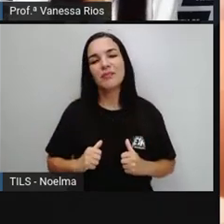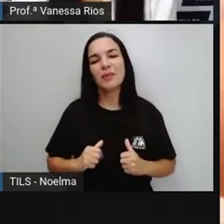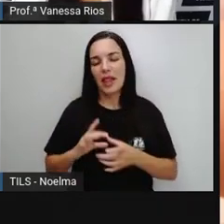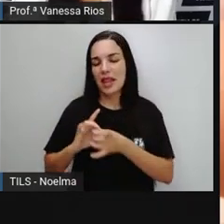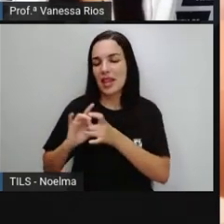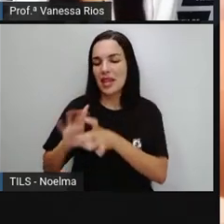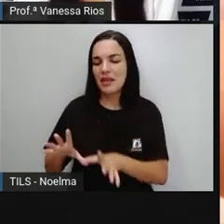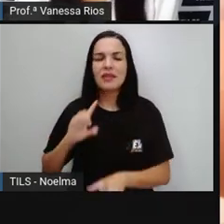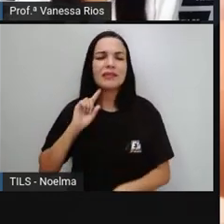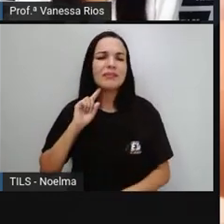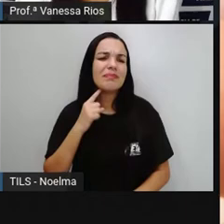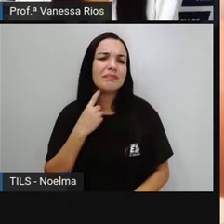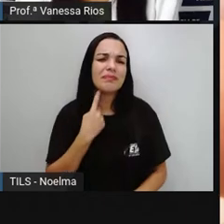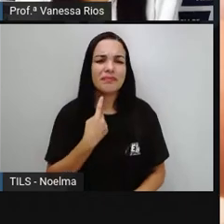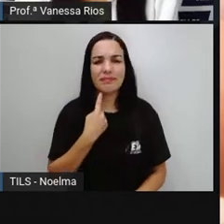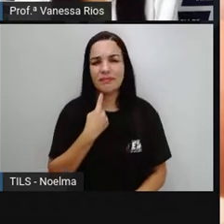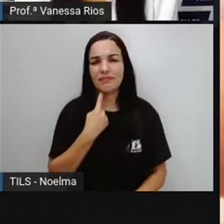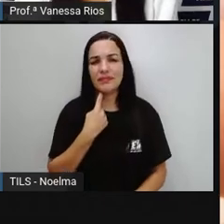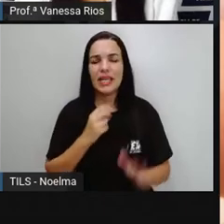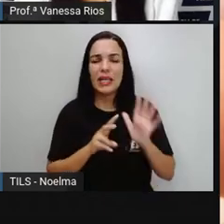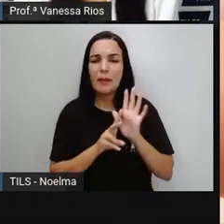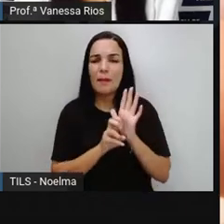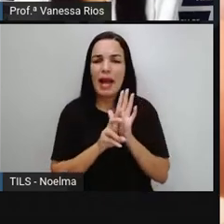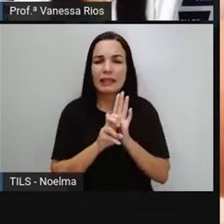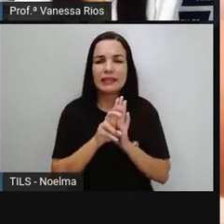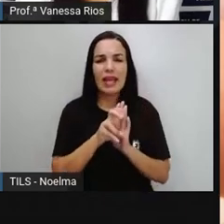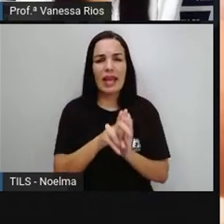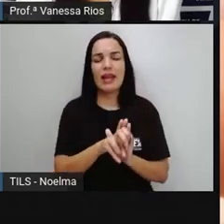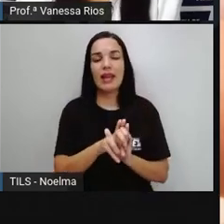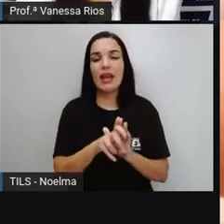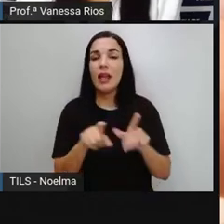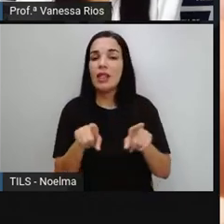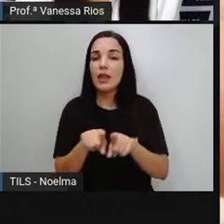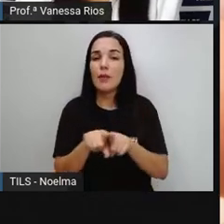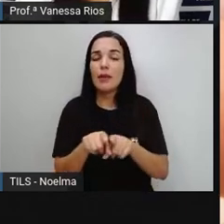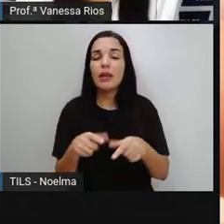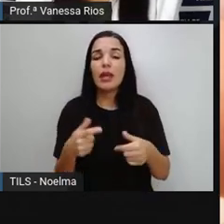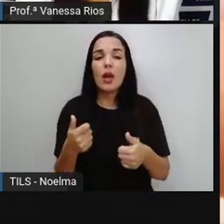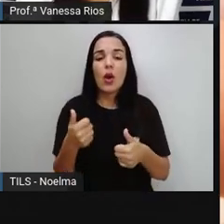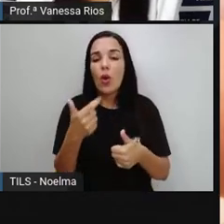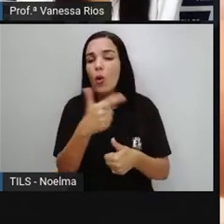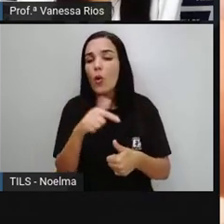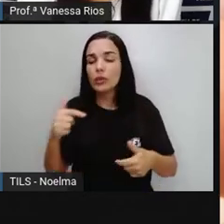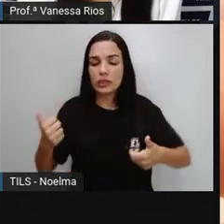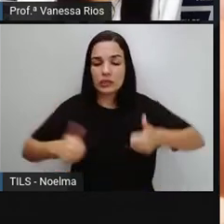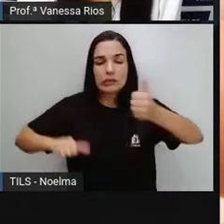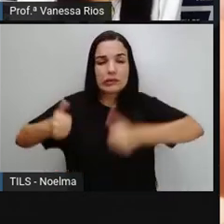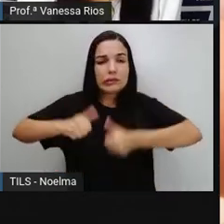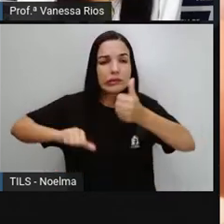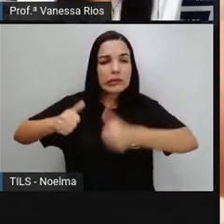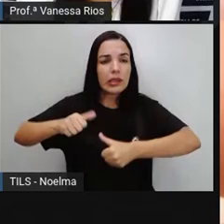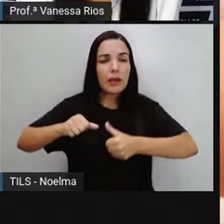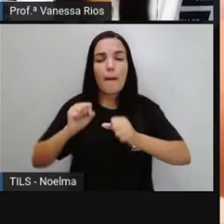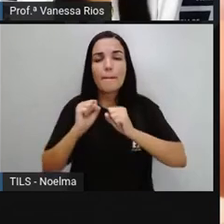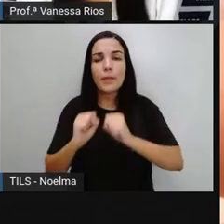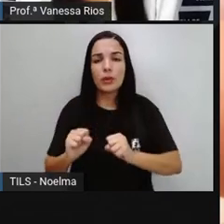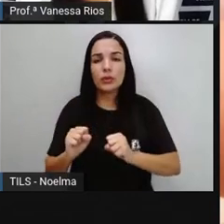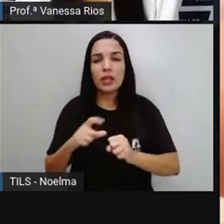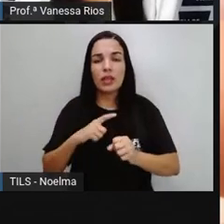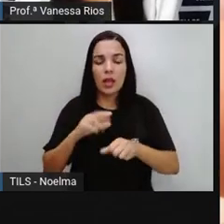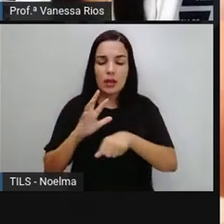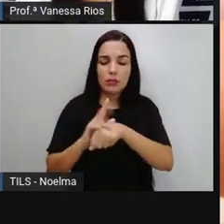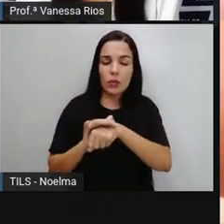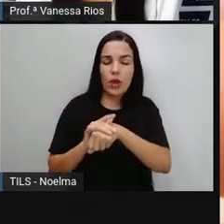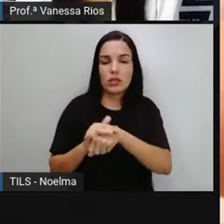-organismos Livre de Bactérias E de outros Produtos Químicos Que podem Contaminar Os alimentos E trazer